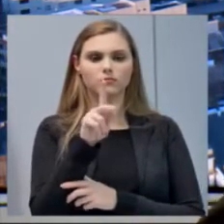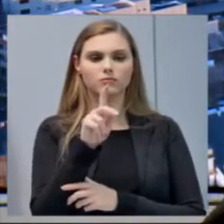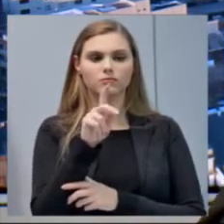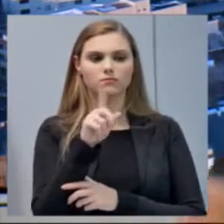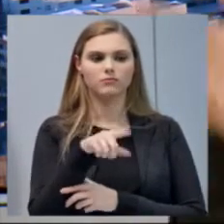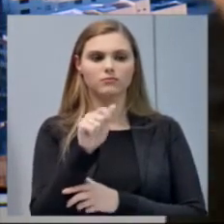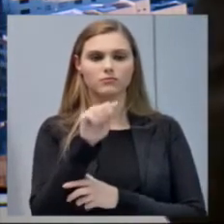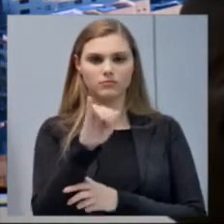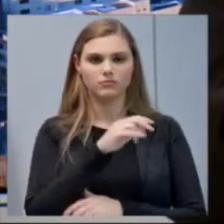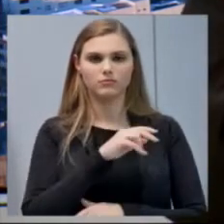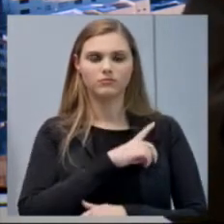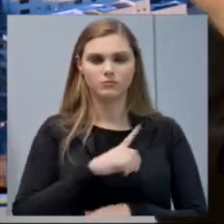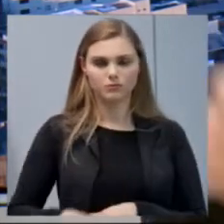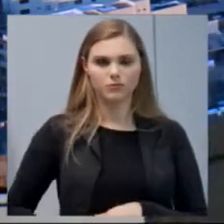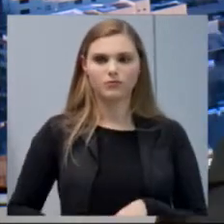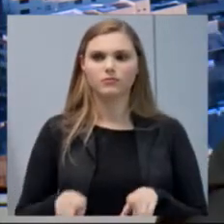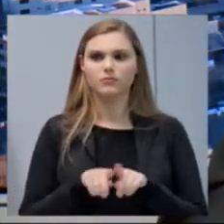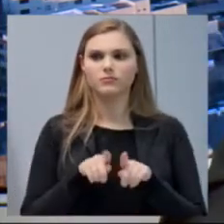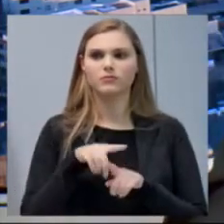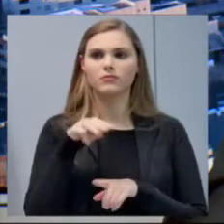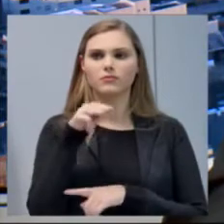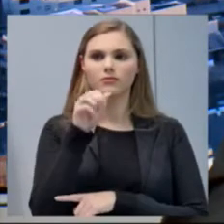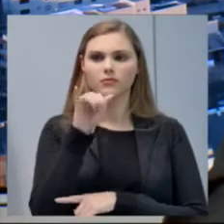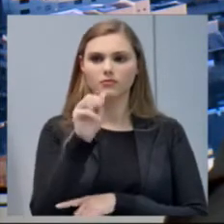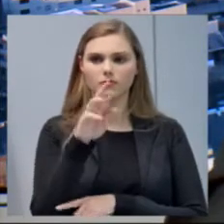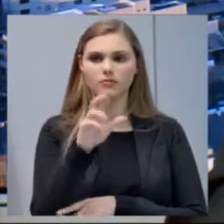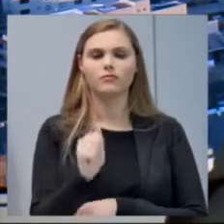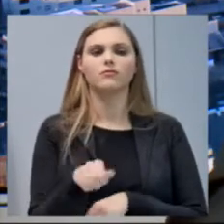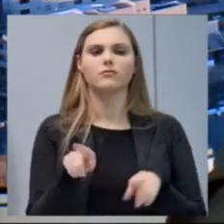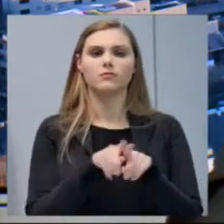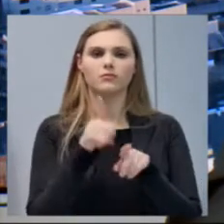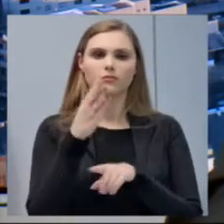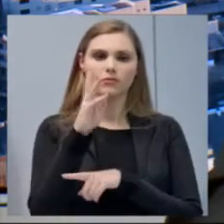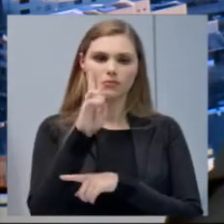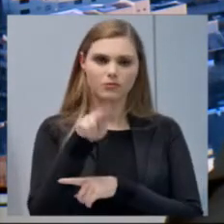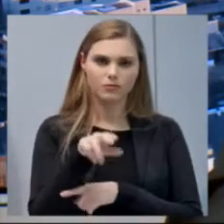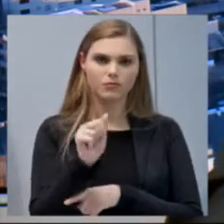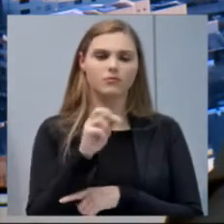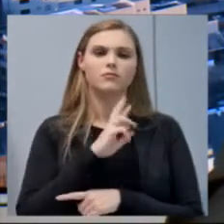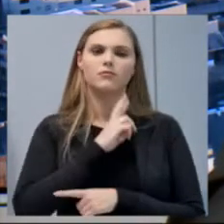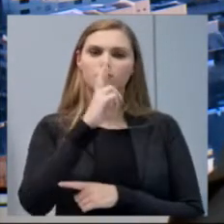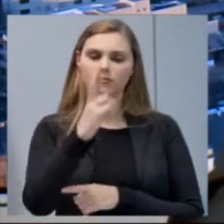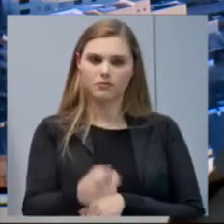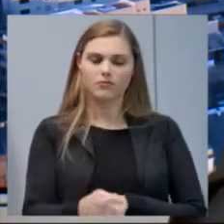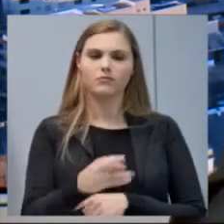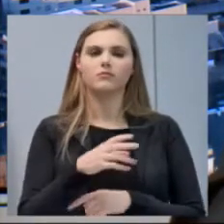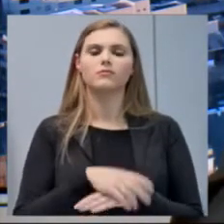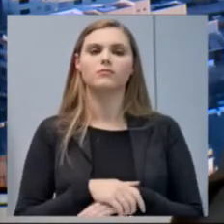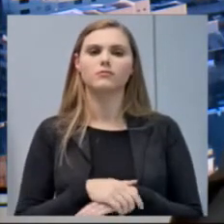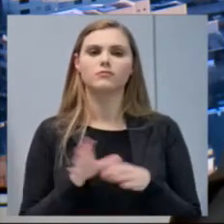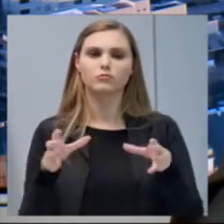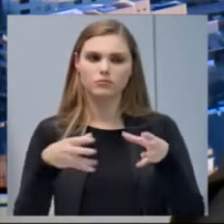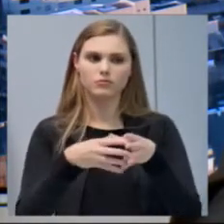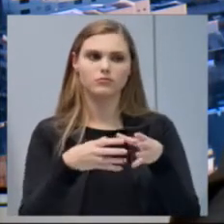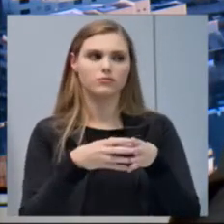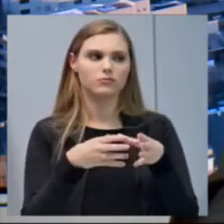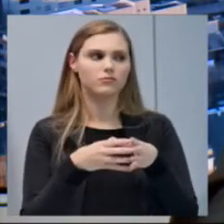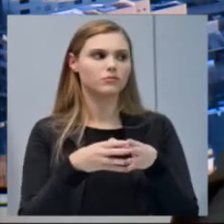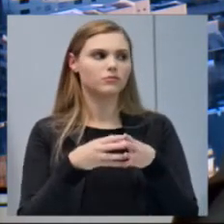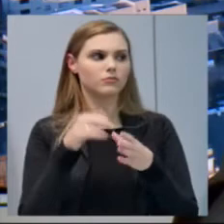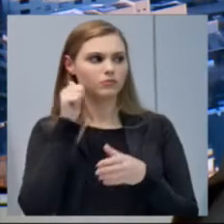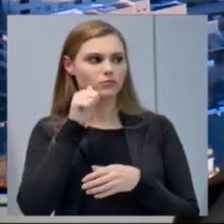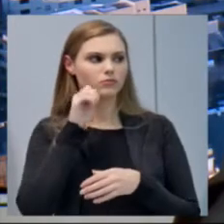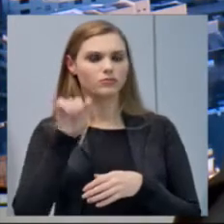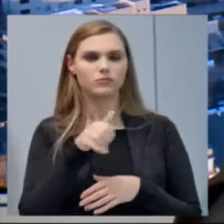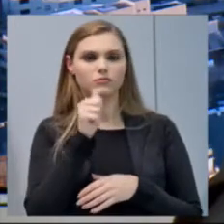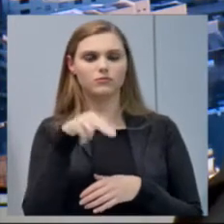a Karen, a Bruna também, que representam aqui o coletivo Janete Cassol, aqui de Xancherê. Com